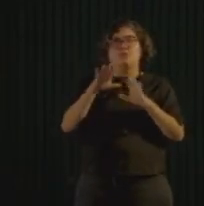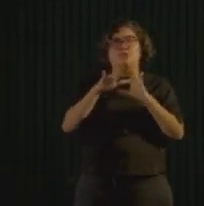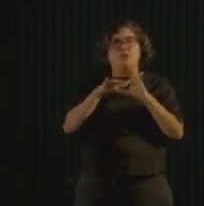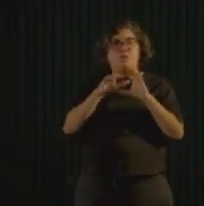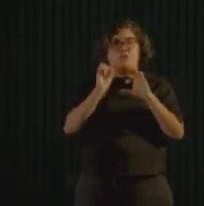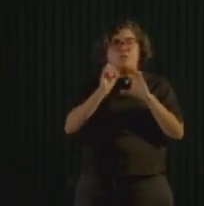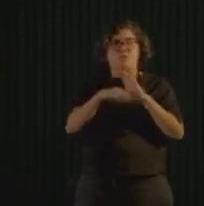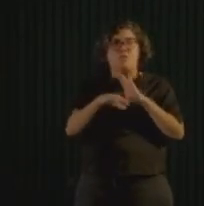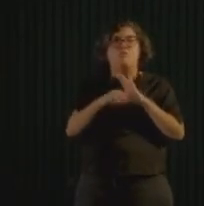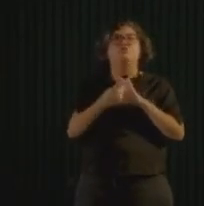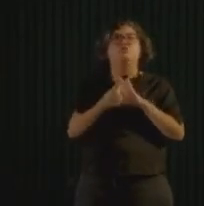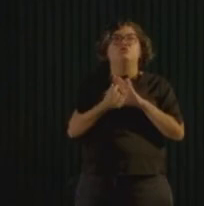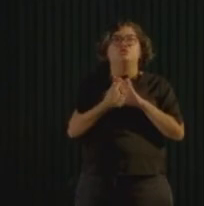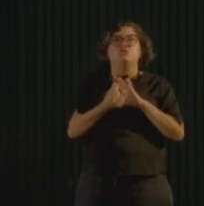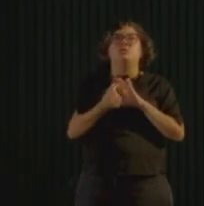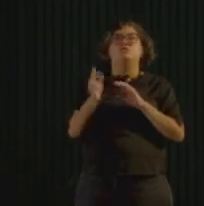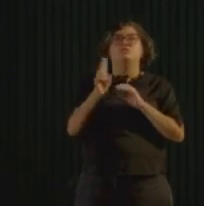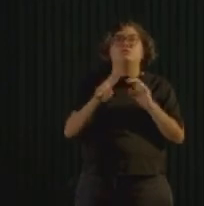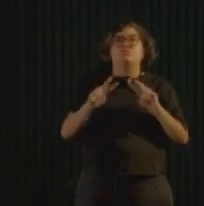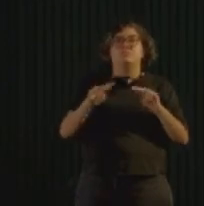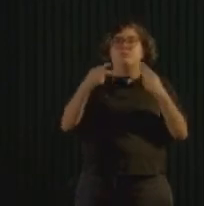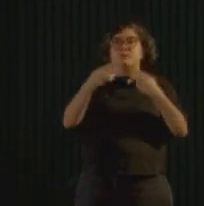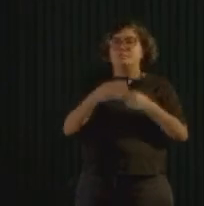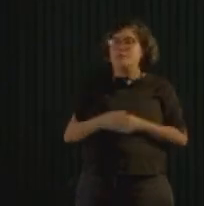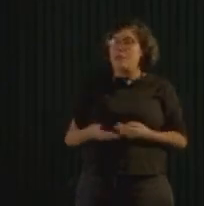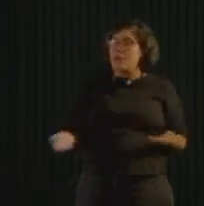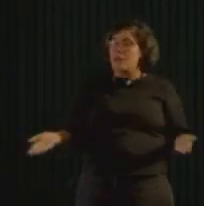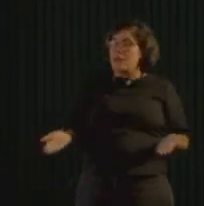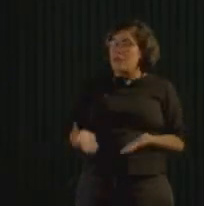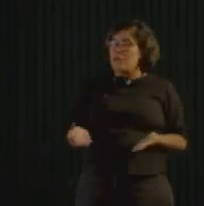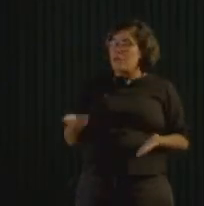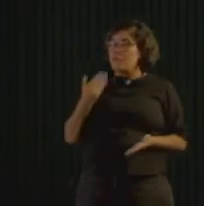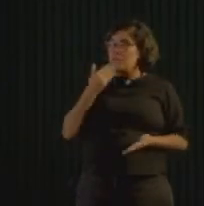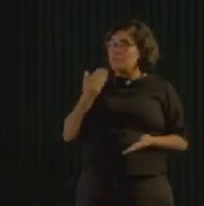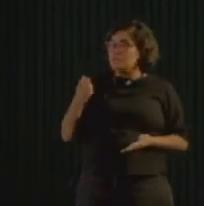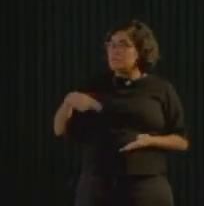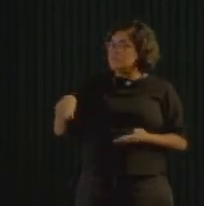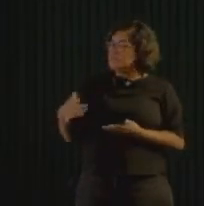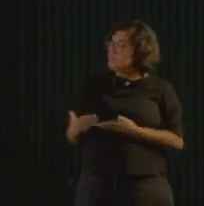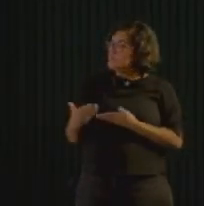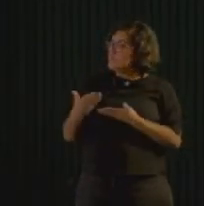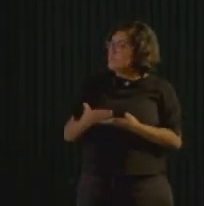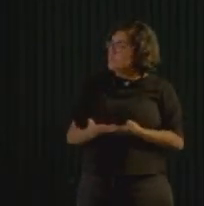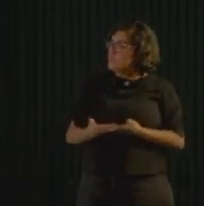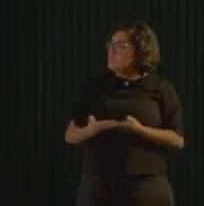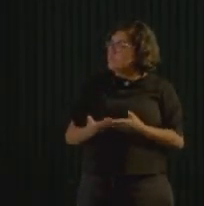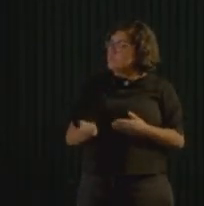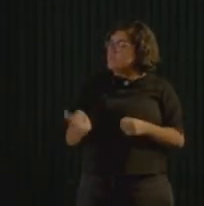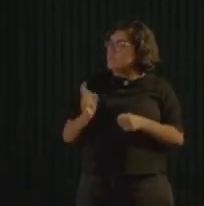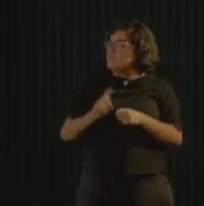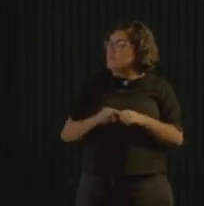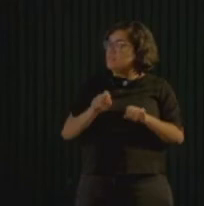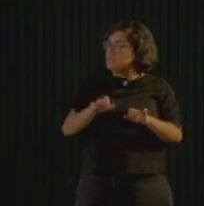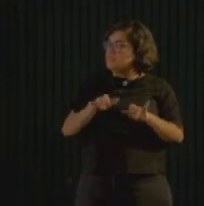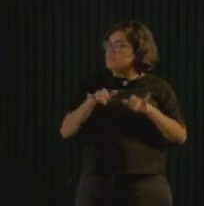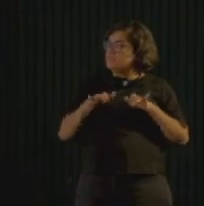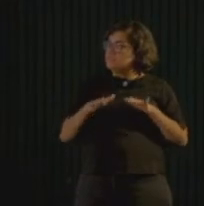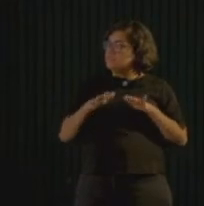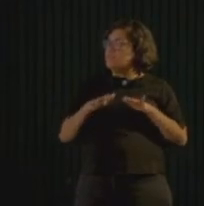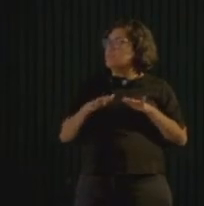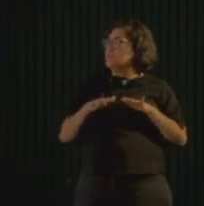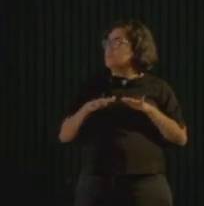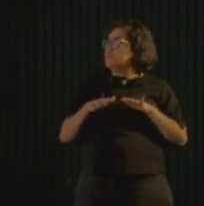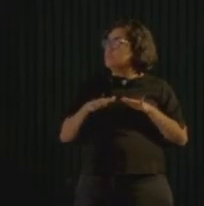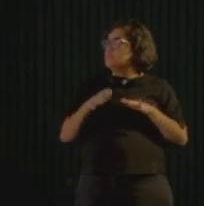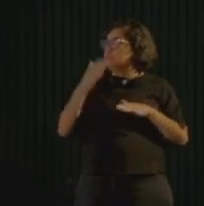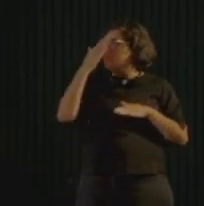fazendo um depósito via Pix. Então eu gostaria de pedir para os nossos convidados que voltem agora para a plateia.